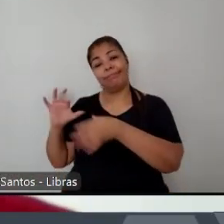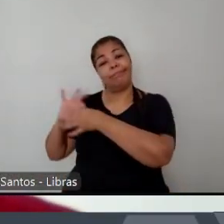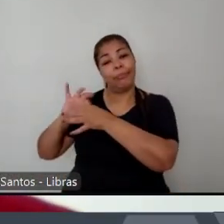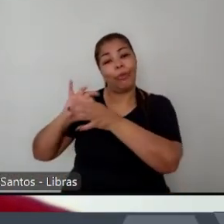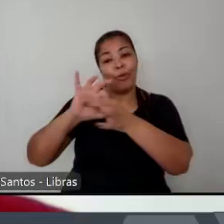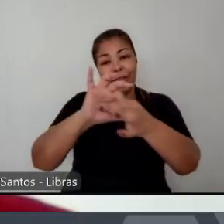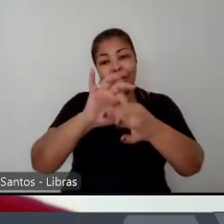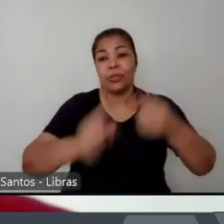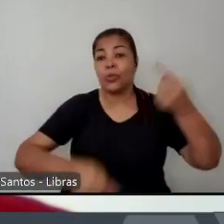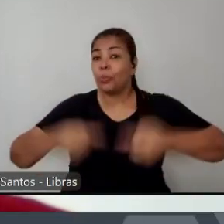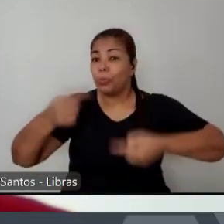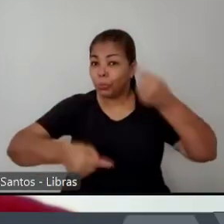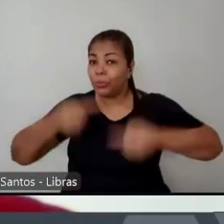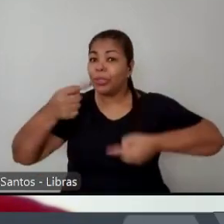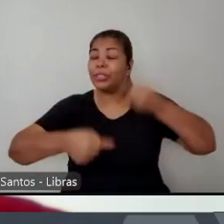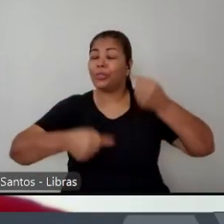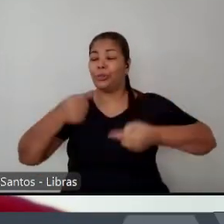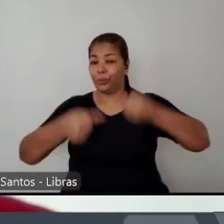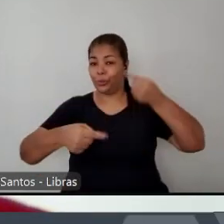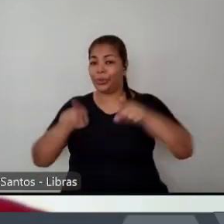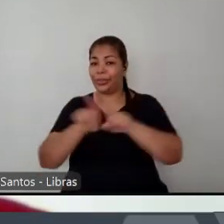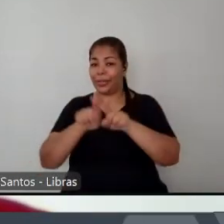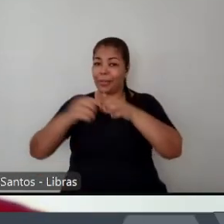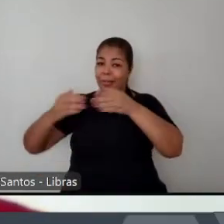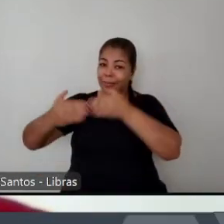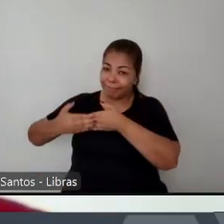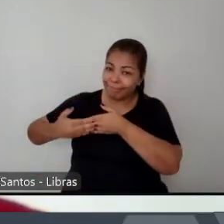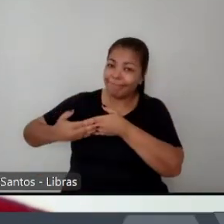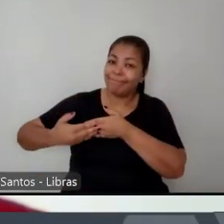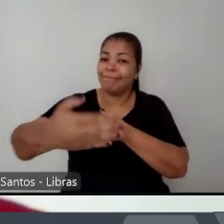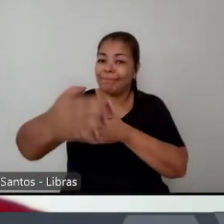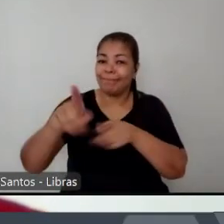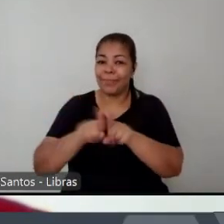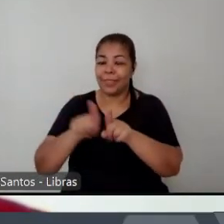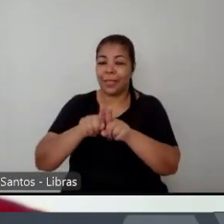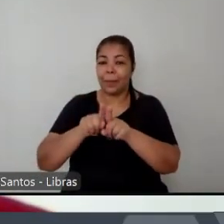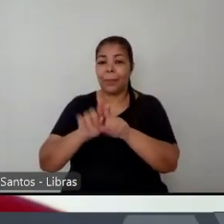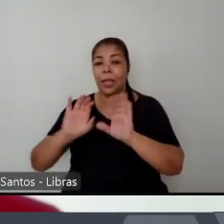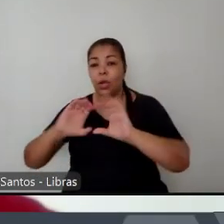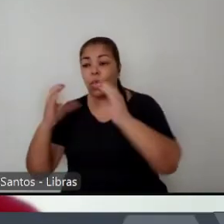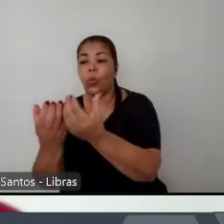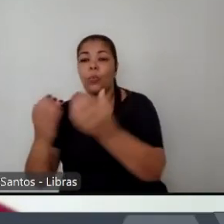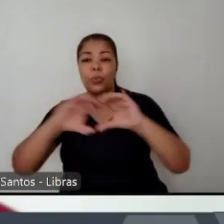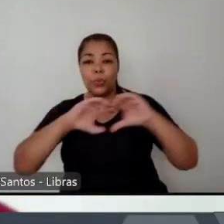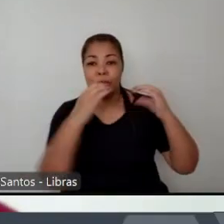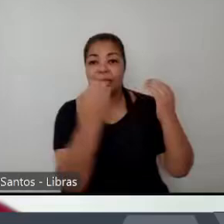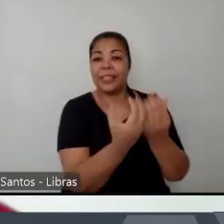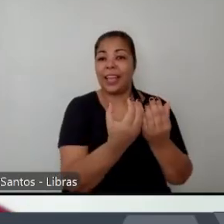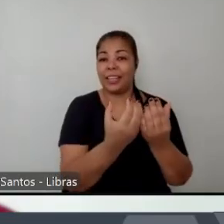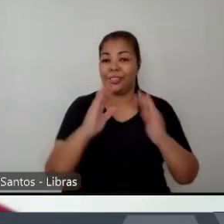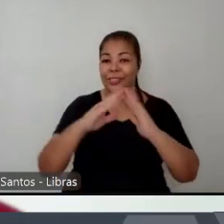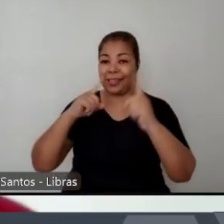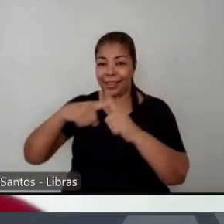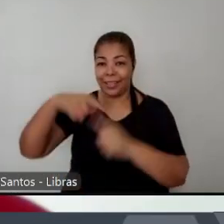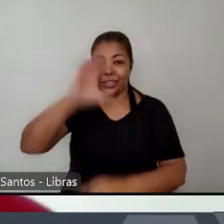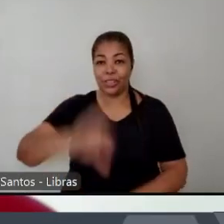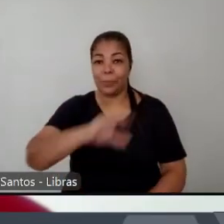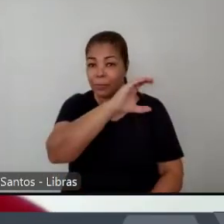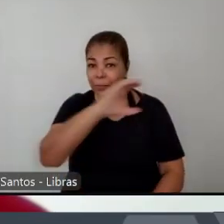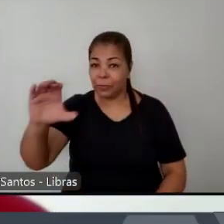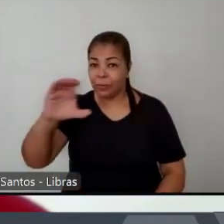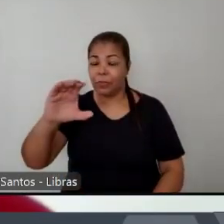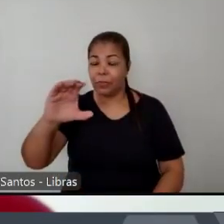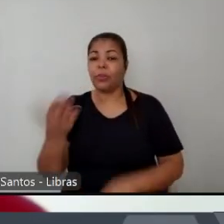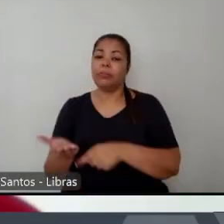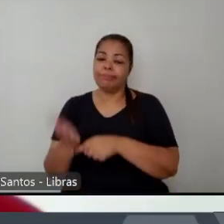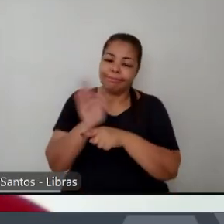principalmente a partir das comunidades eclesiais de base da igreja católica e vão trabalhar com os pobres porque